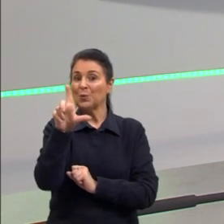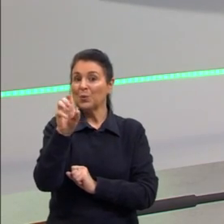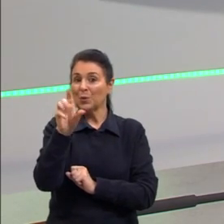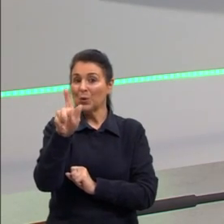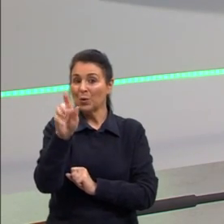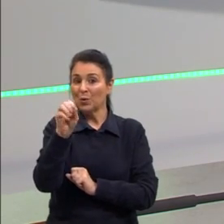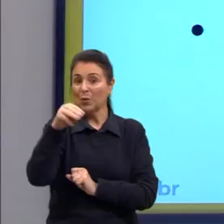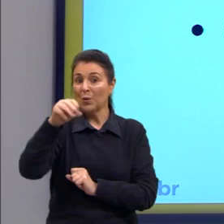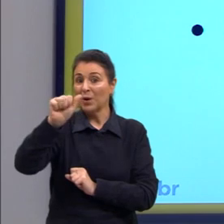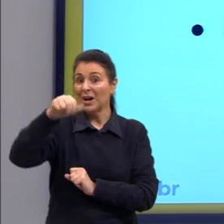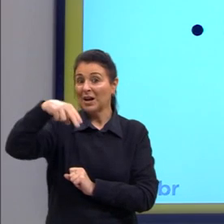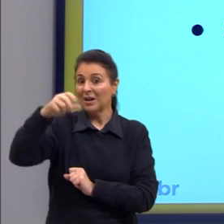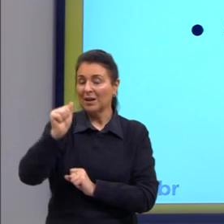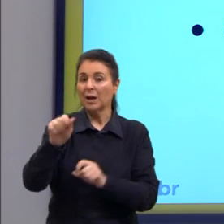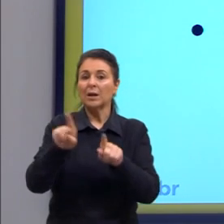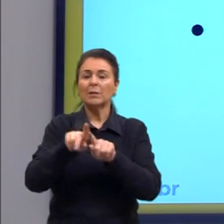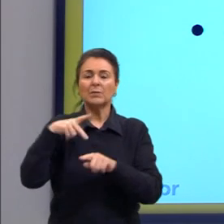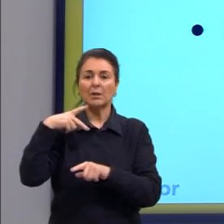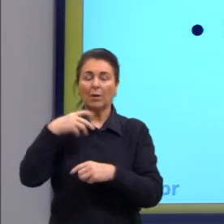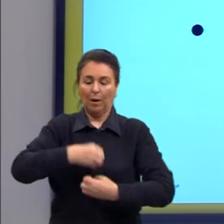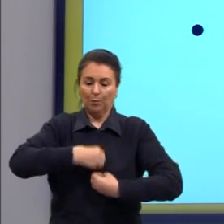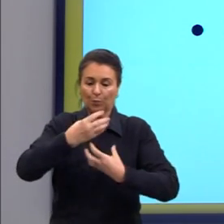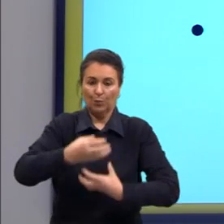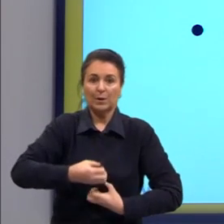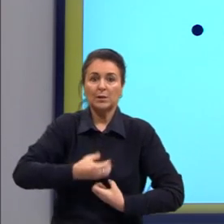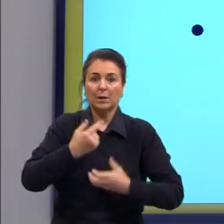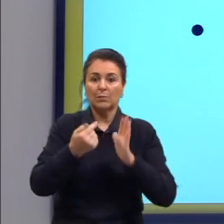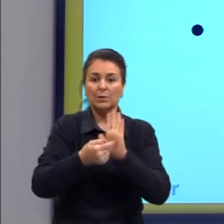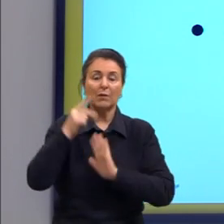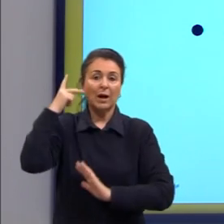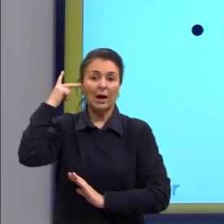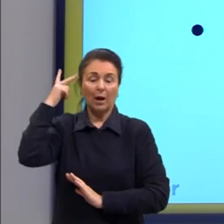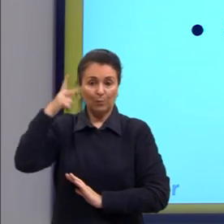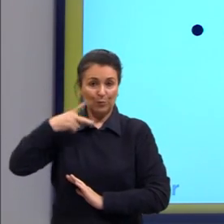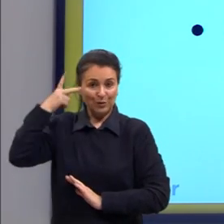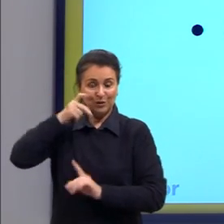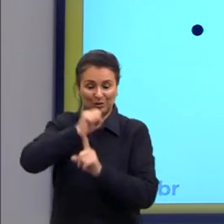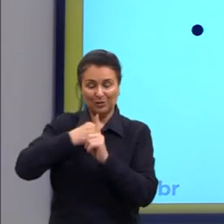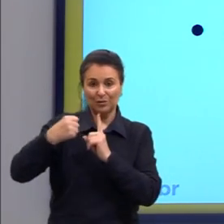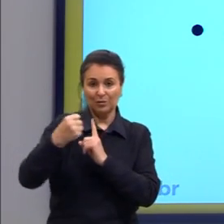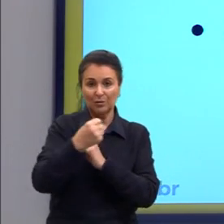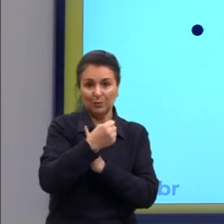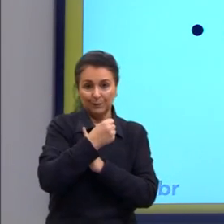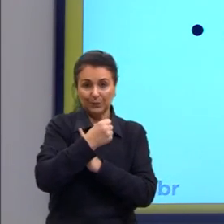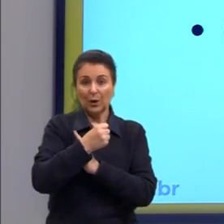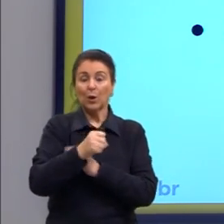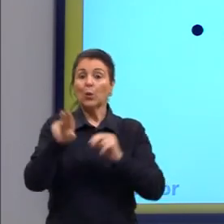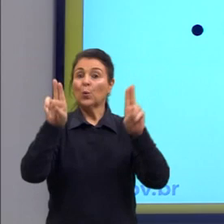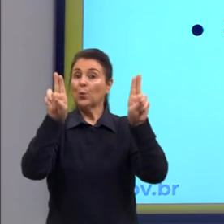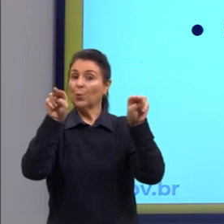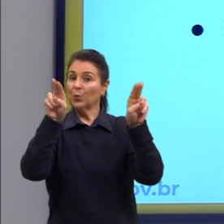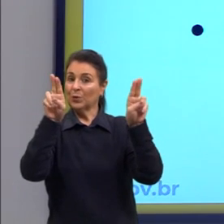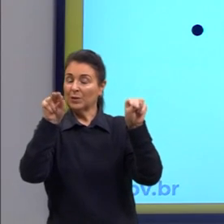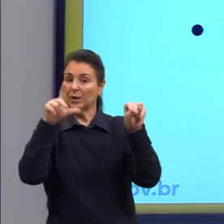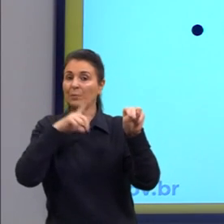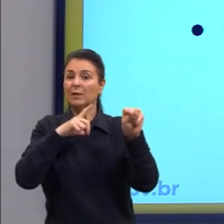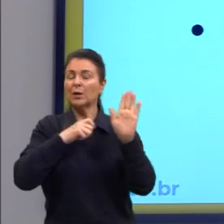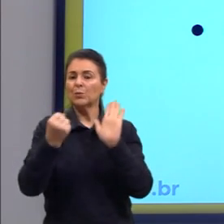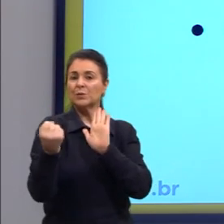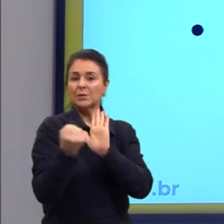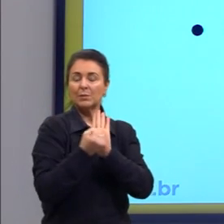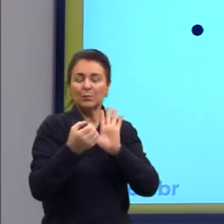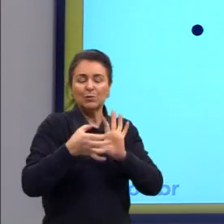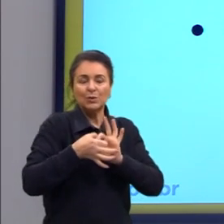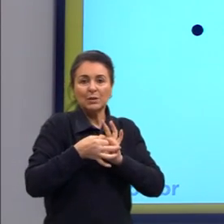E de sua política, sua poesia político-social. O termo condoreirismo é consequência do símbolo de